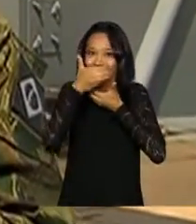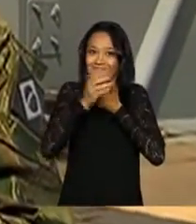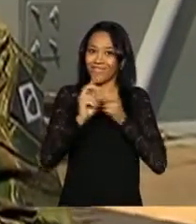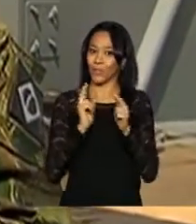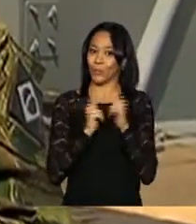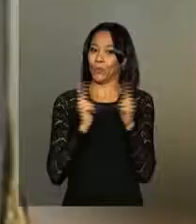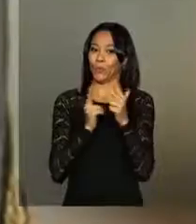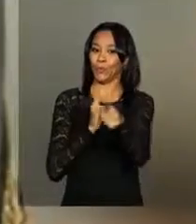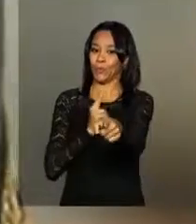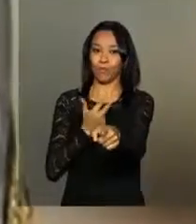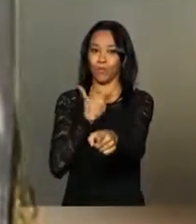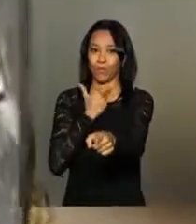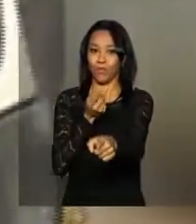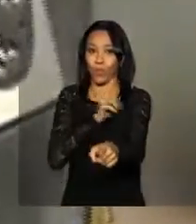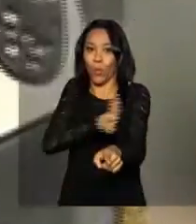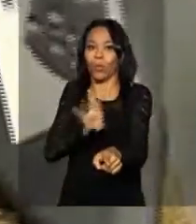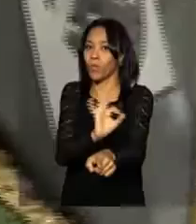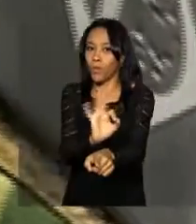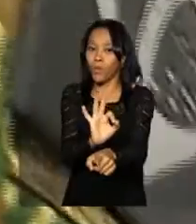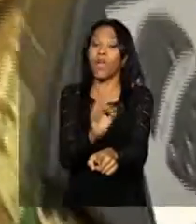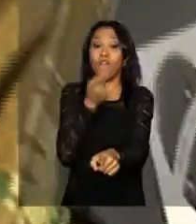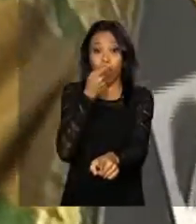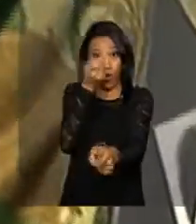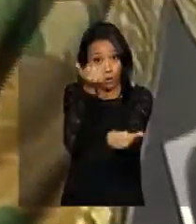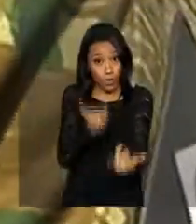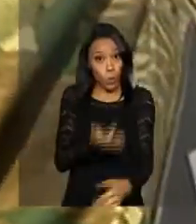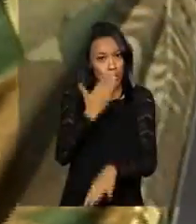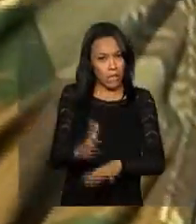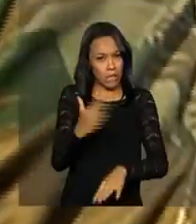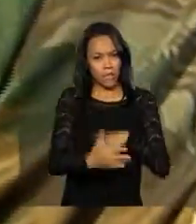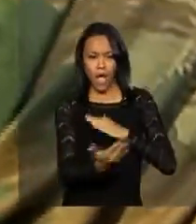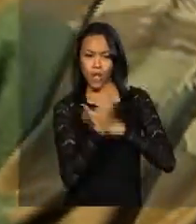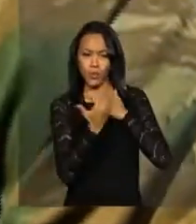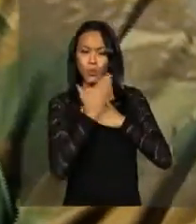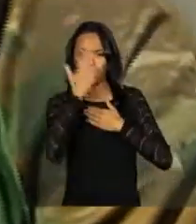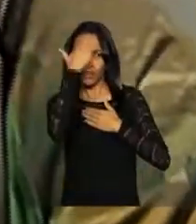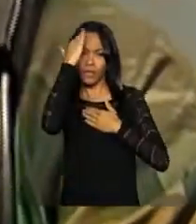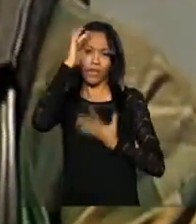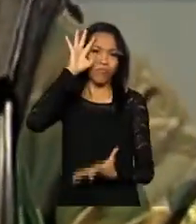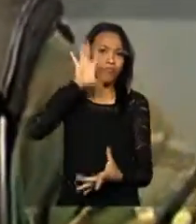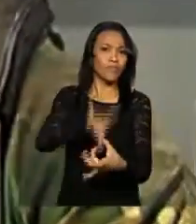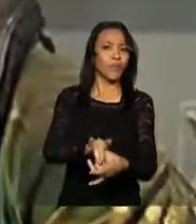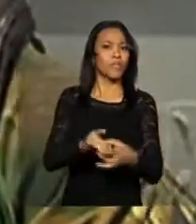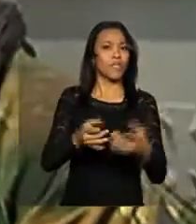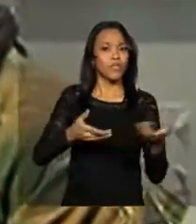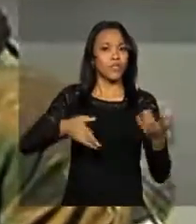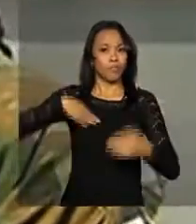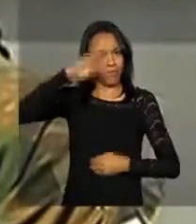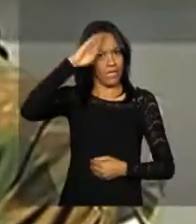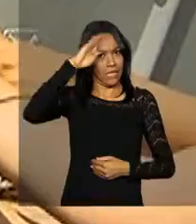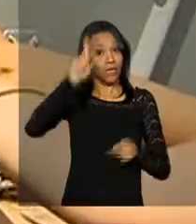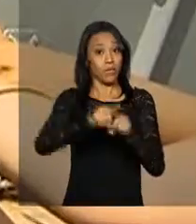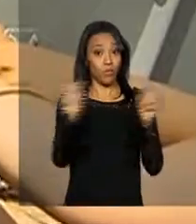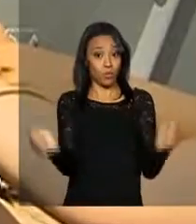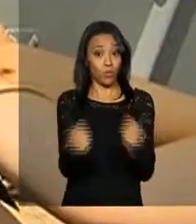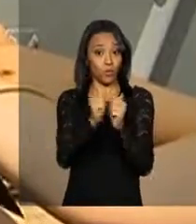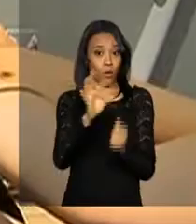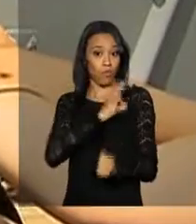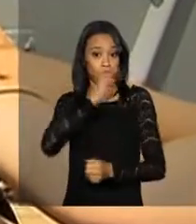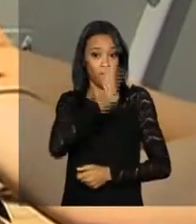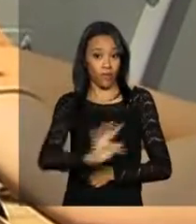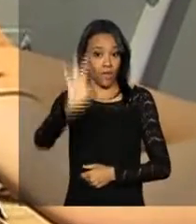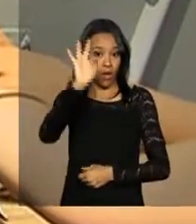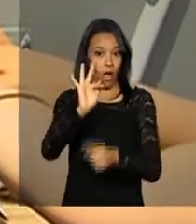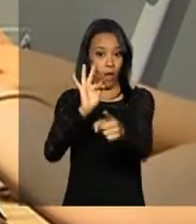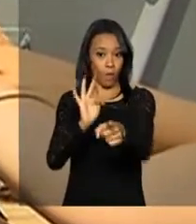segurança explica que o treinamento ajudou a integrar as equipes militares com a Polícia Federal. Eles vieram